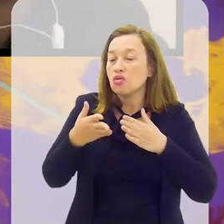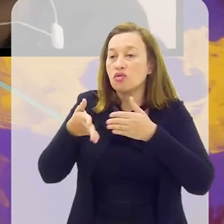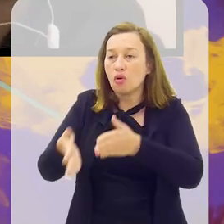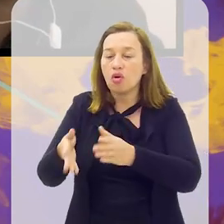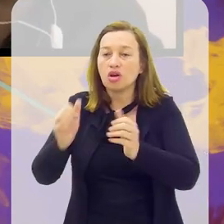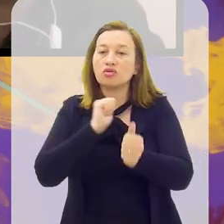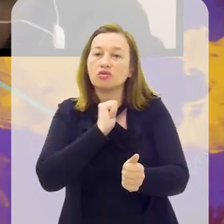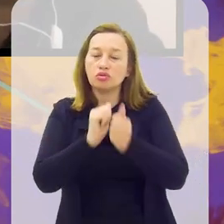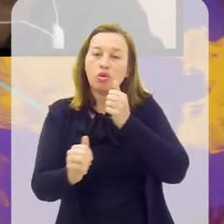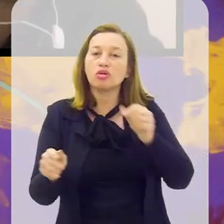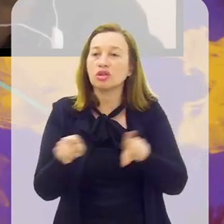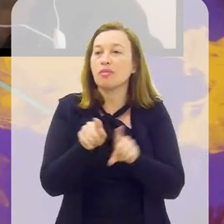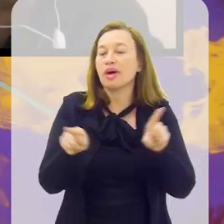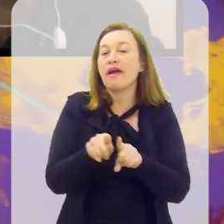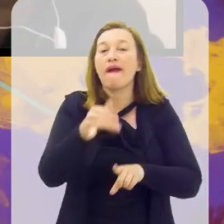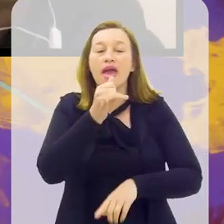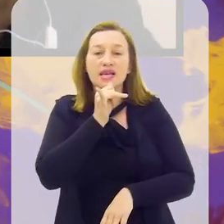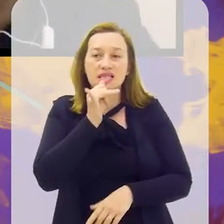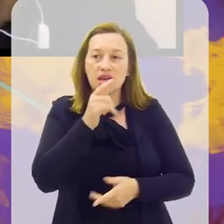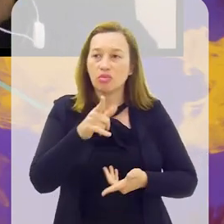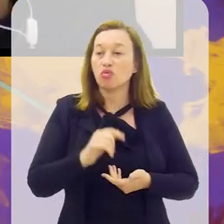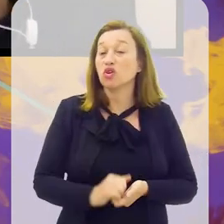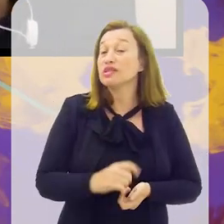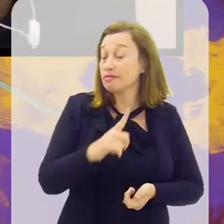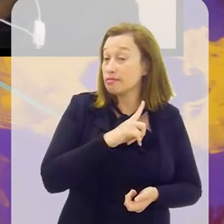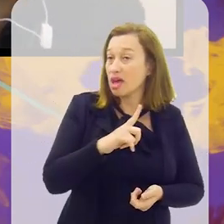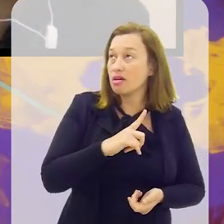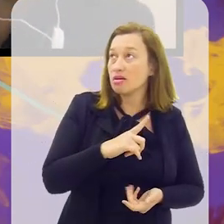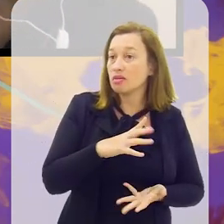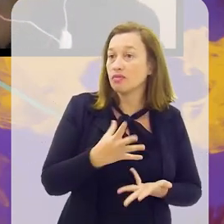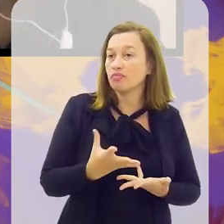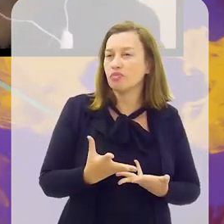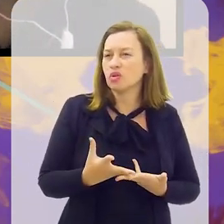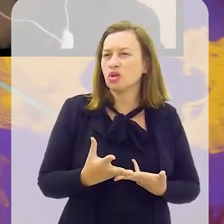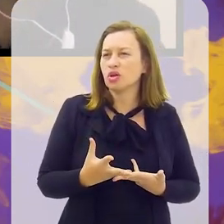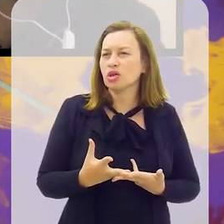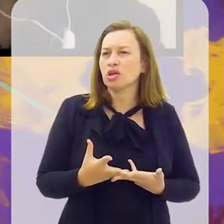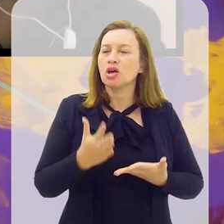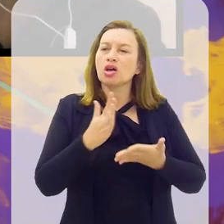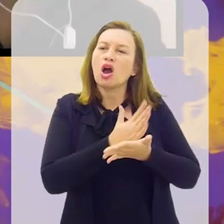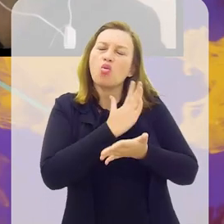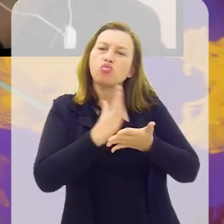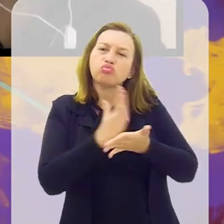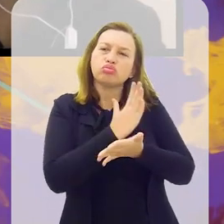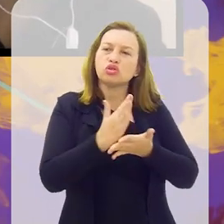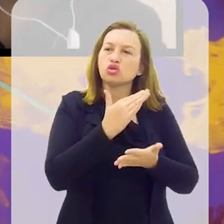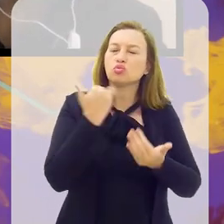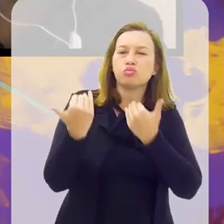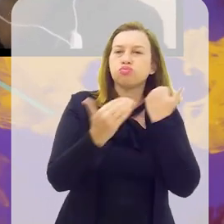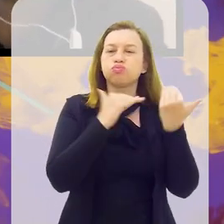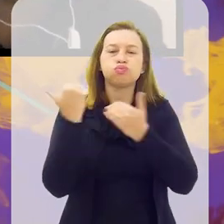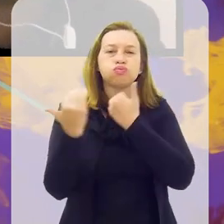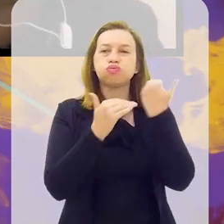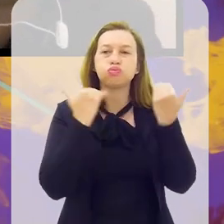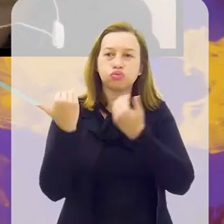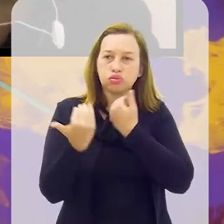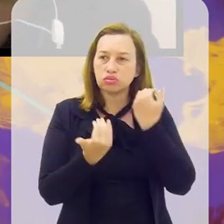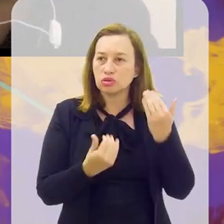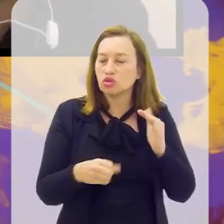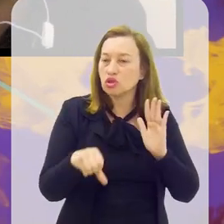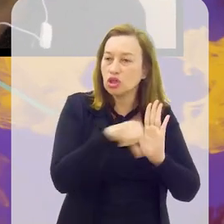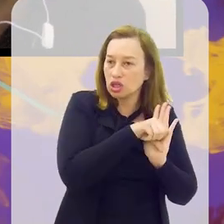refletindo dentro do interior do universo futebol. Por exemplo, você tem ali, por exemplo, algumas mortes, alguns